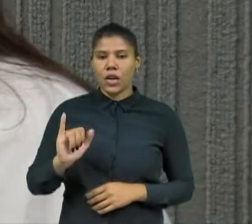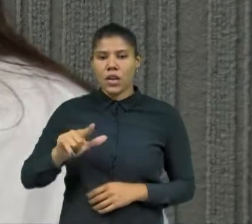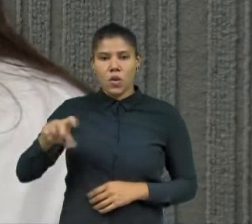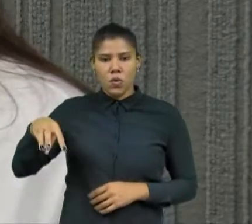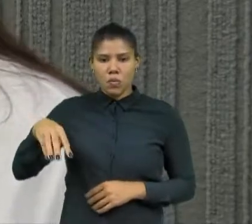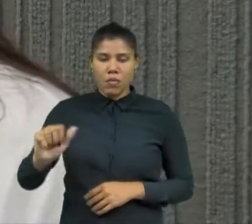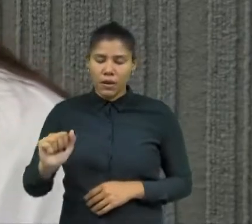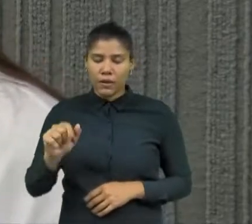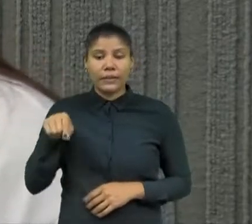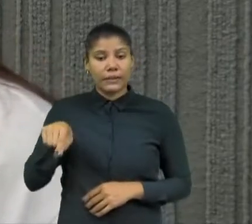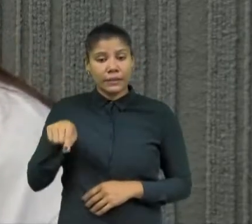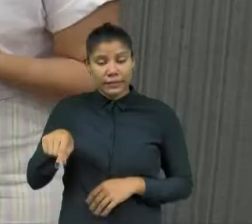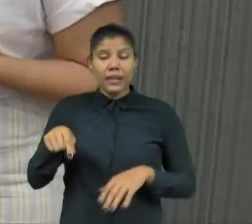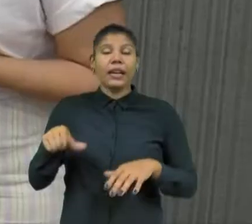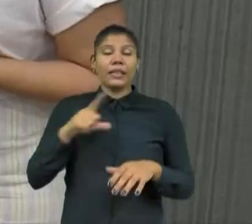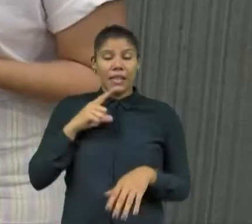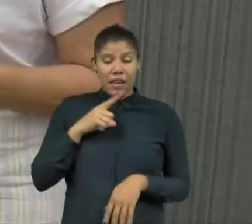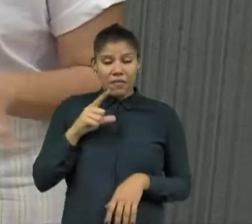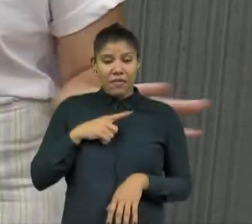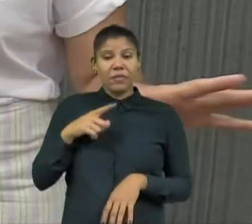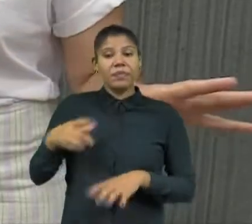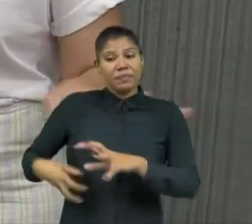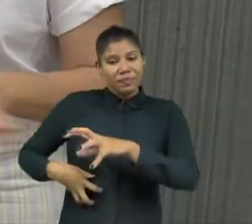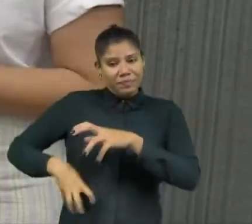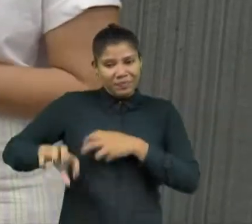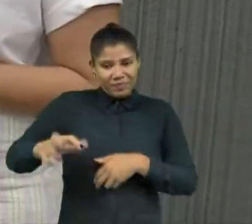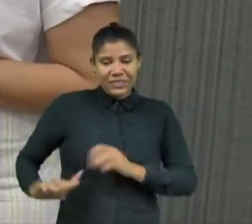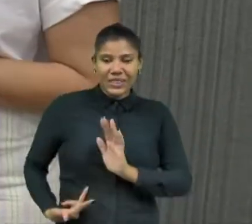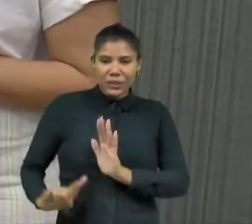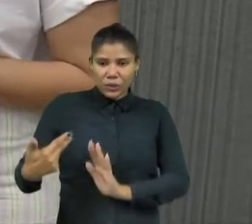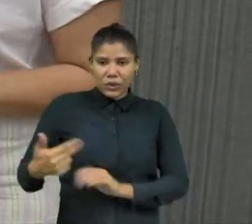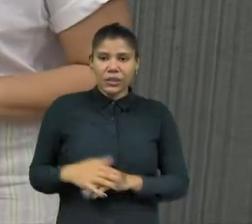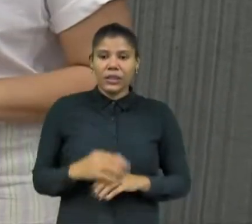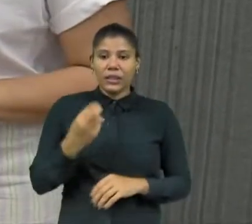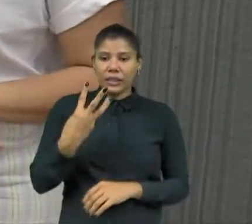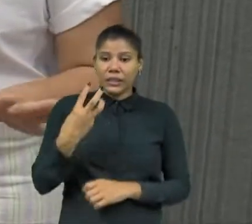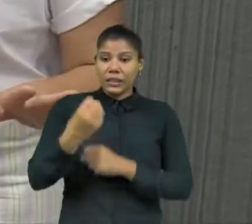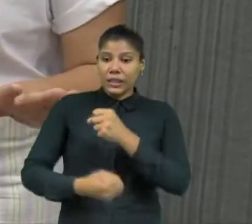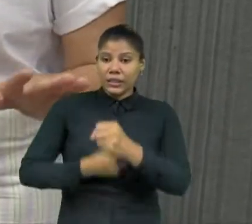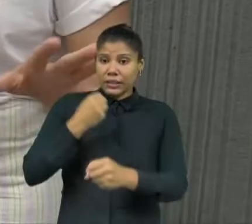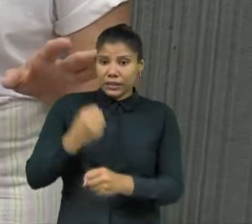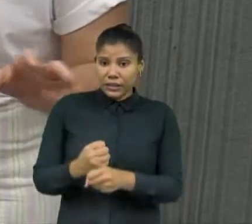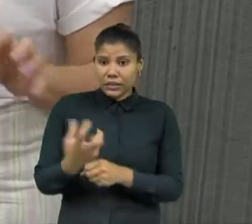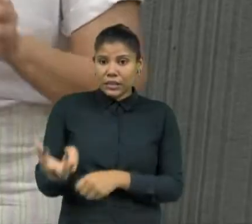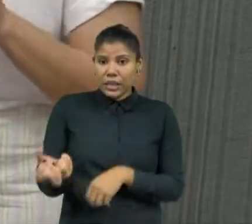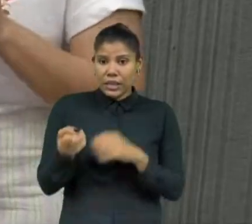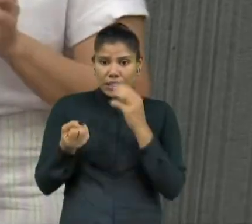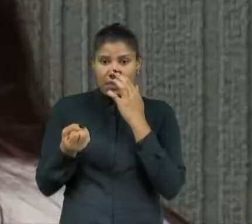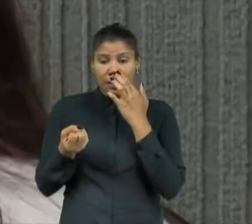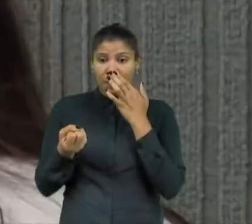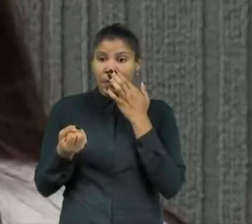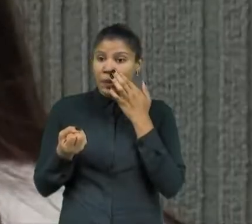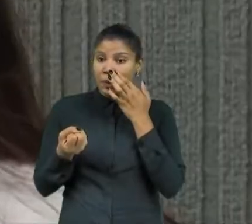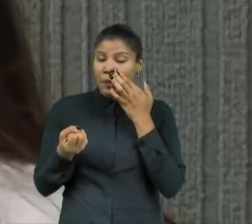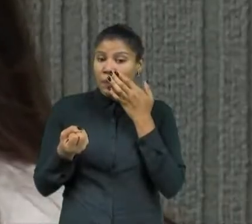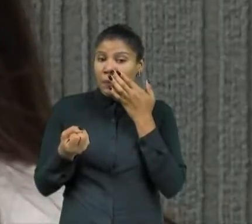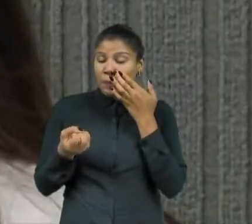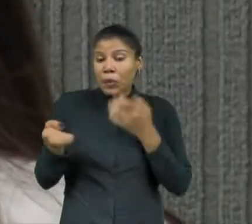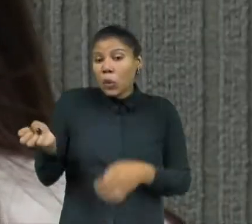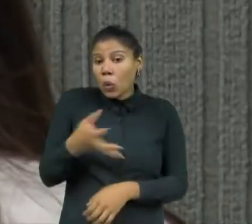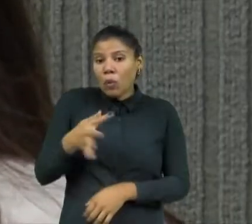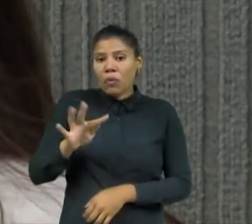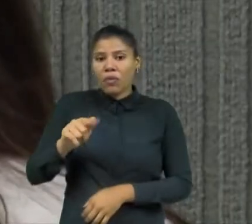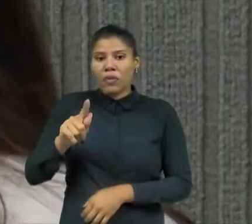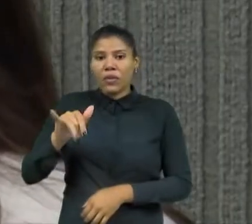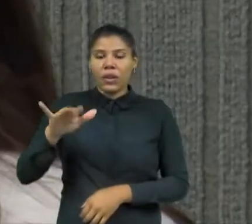de cearenses transplantados. Há 3 anos e 5 meses, ela recebeu um novo fígado. Ela conta que foi um